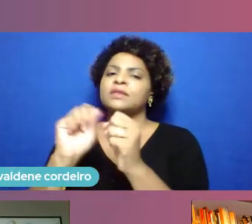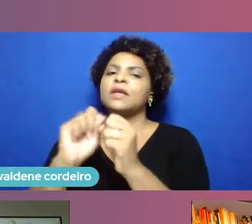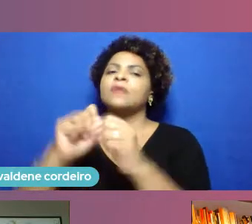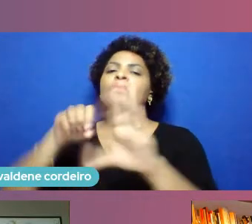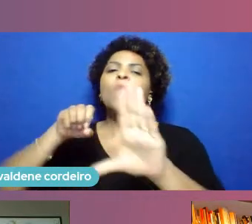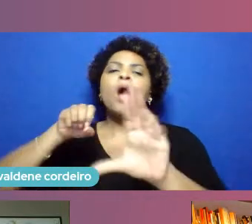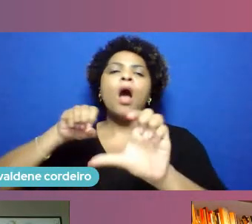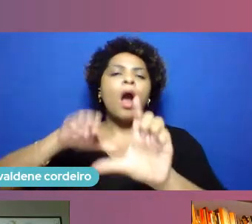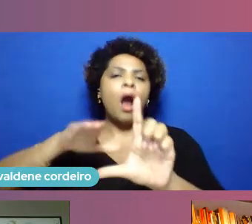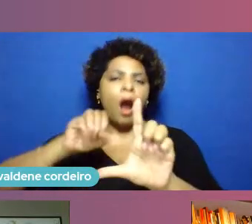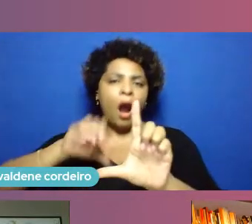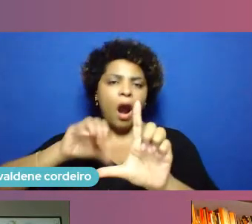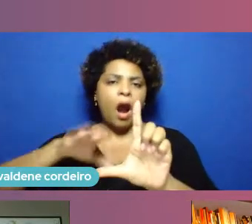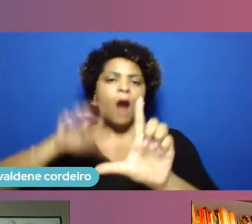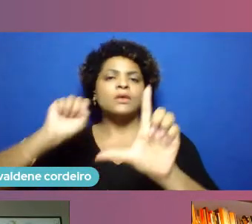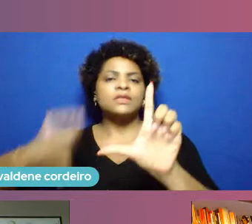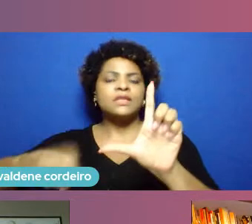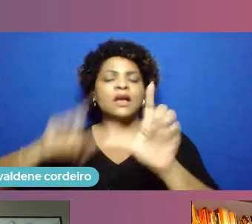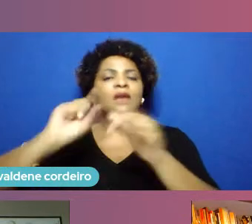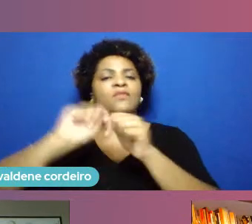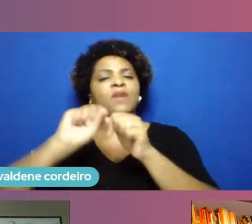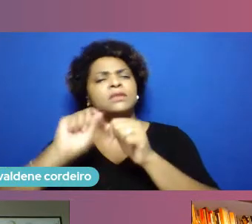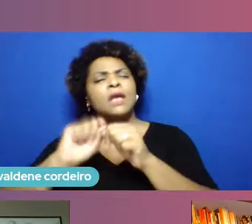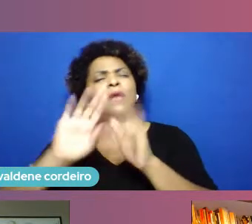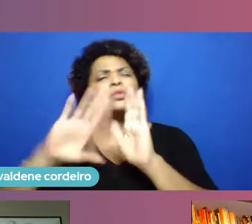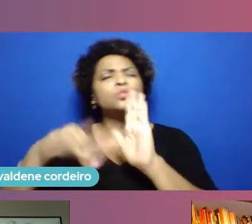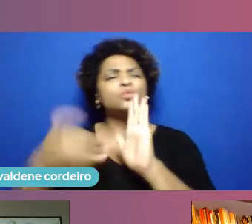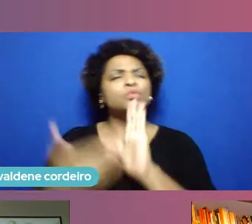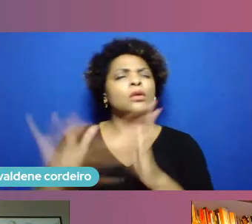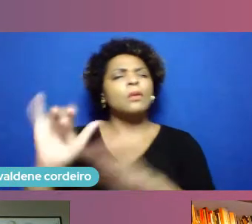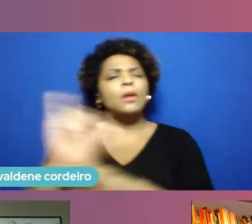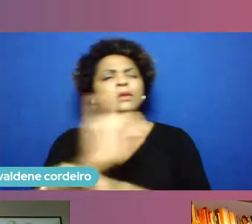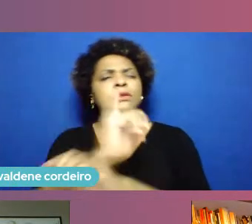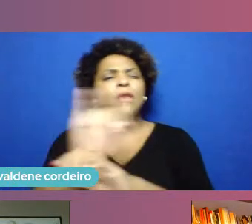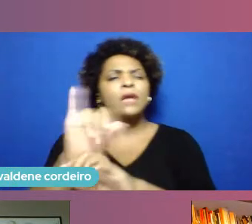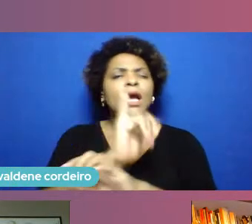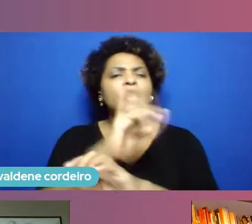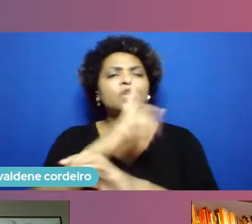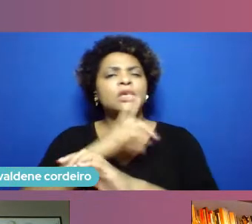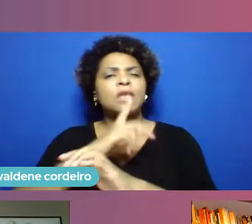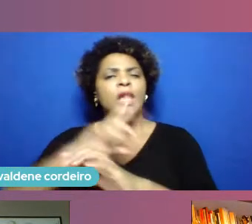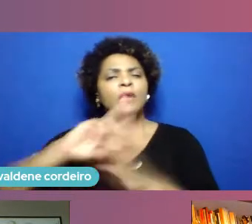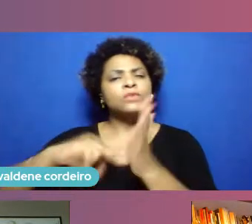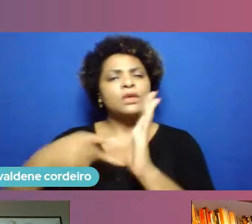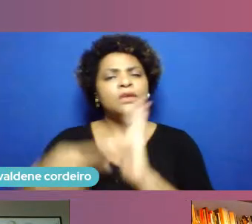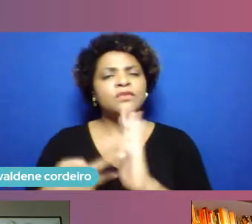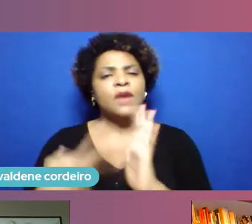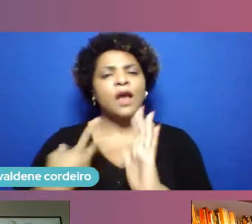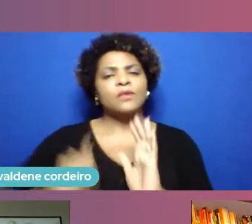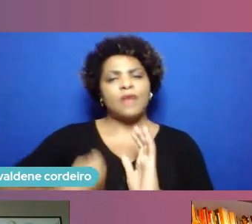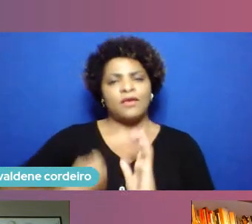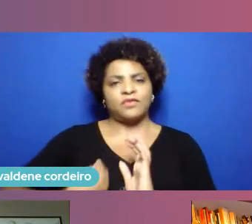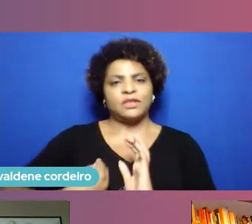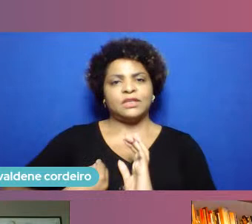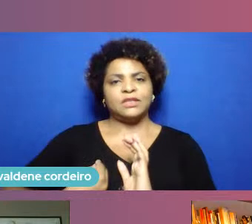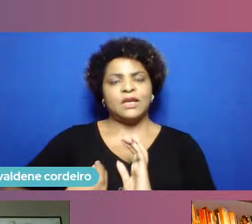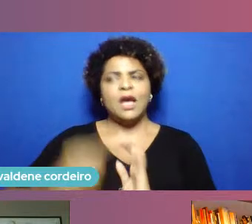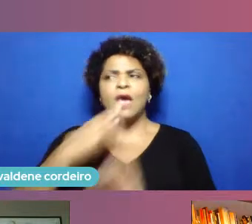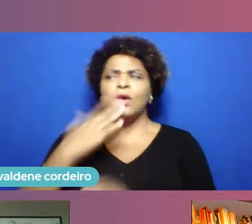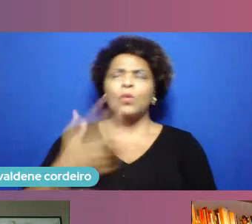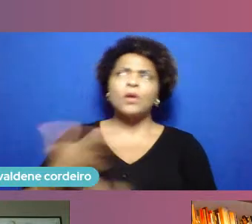uma dinâmica que eles possam fazer sentido à vida deles e ao olhar para trás, o que é que eu fiz durante um ano.